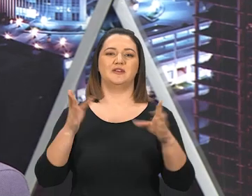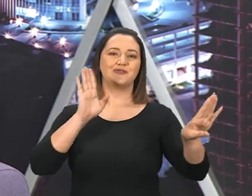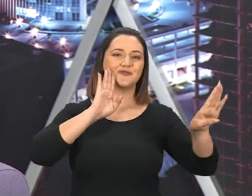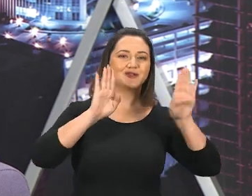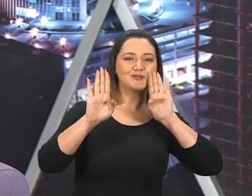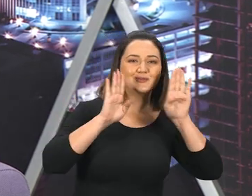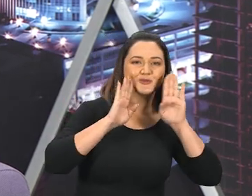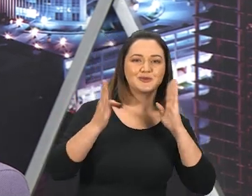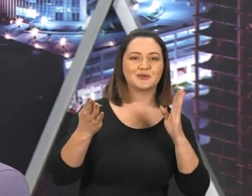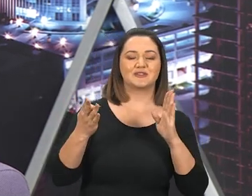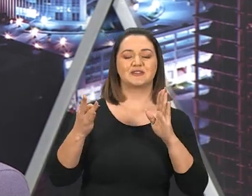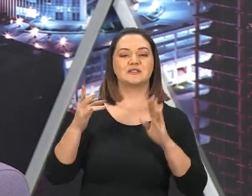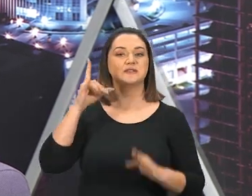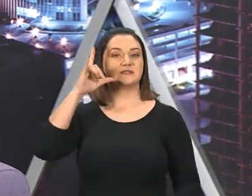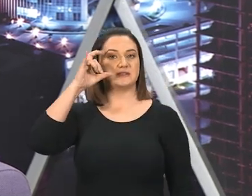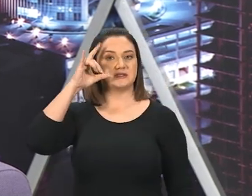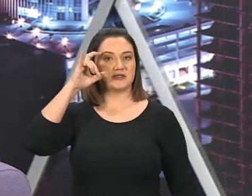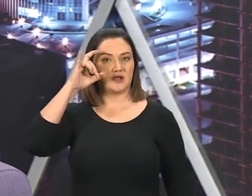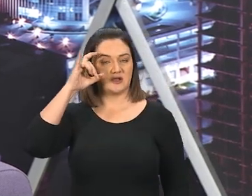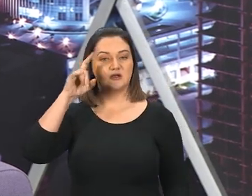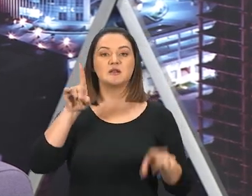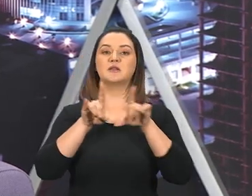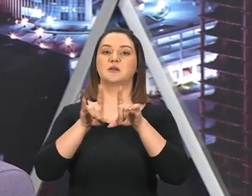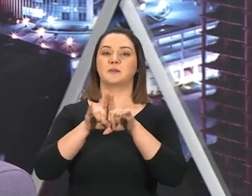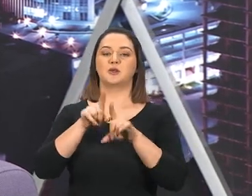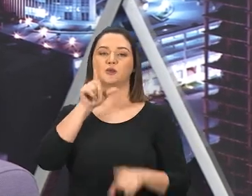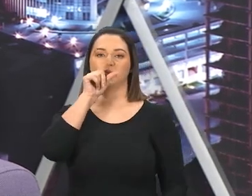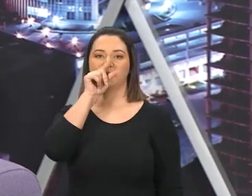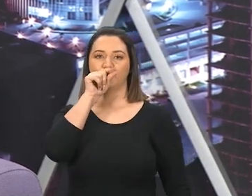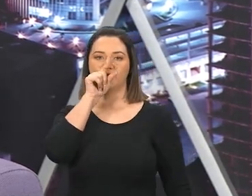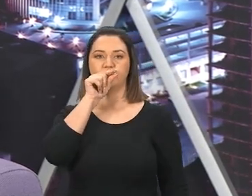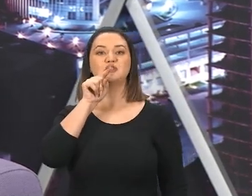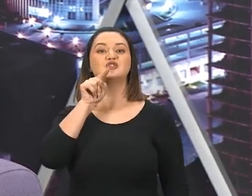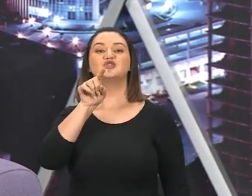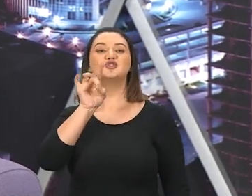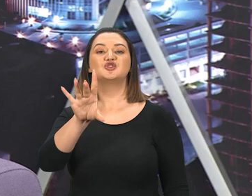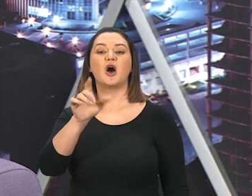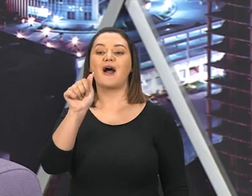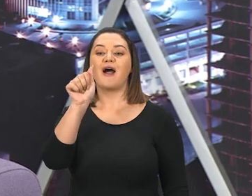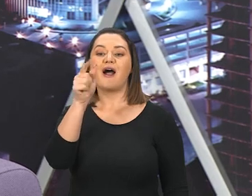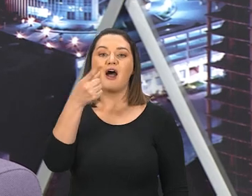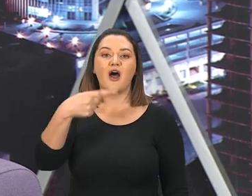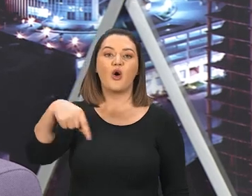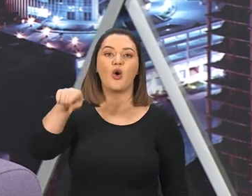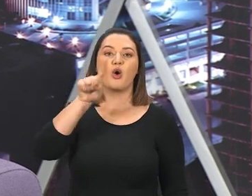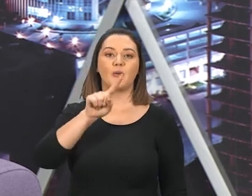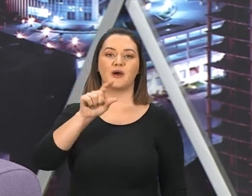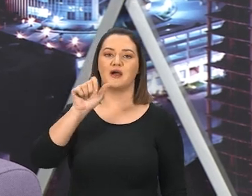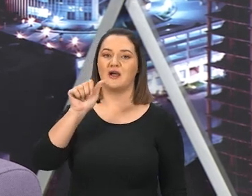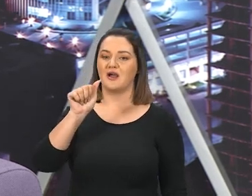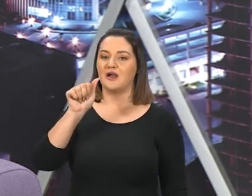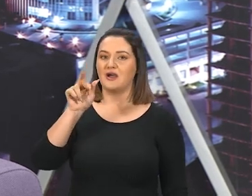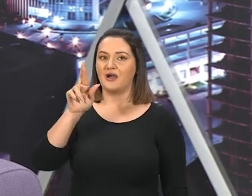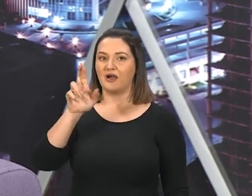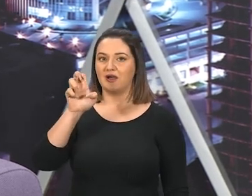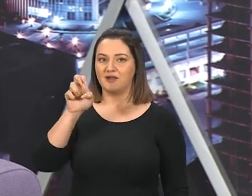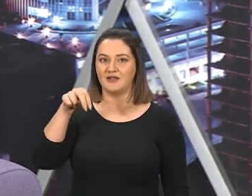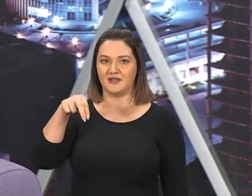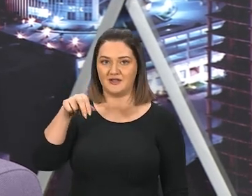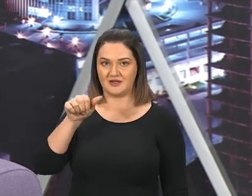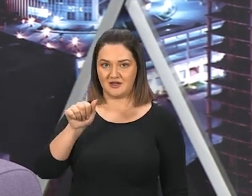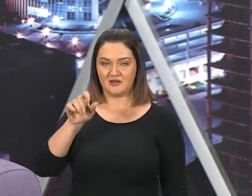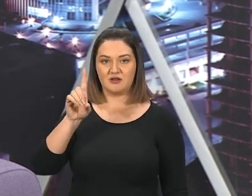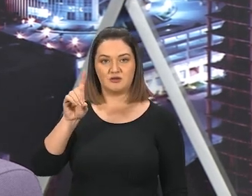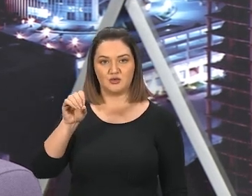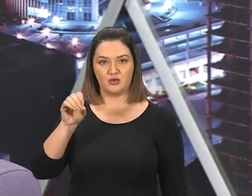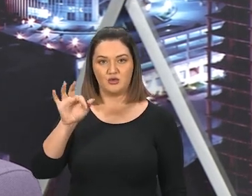encontra no Facebook, no Instagram e também no Twitter. É só você colocar arroba, a Arena do Futuro, e você localiza